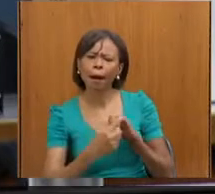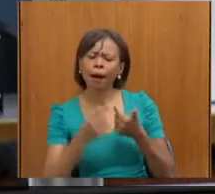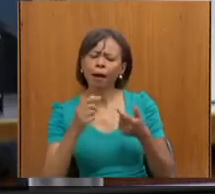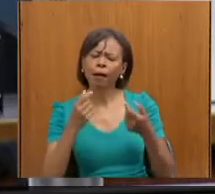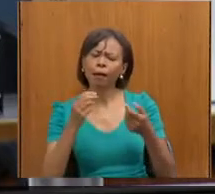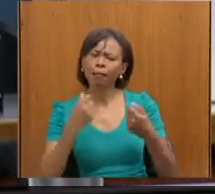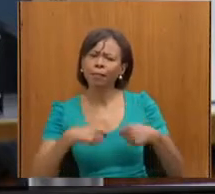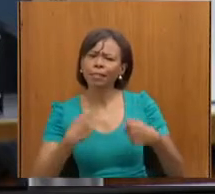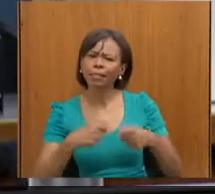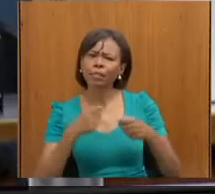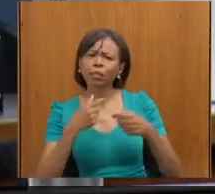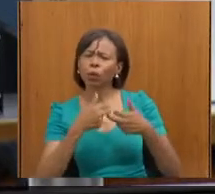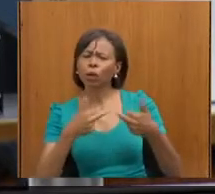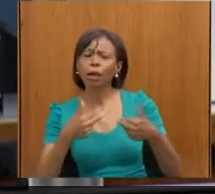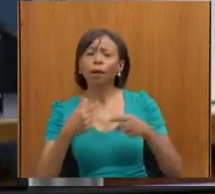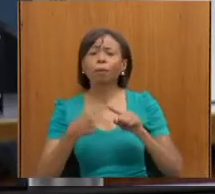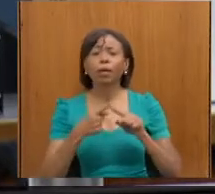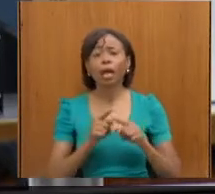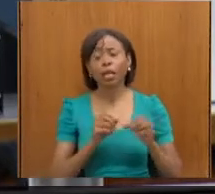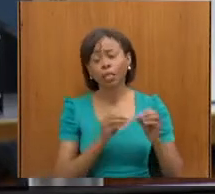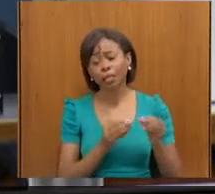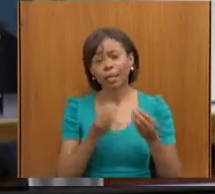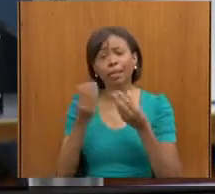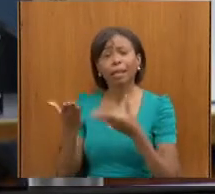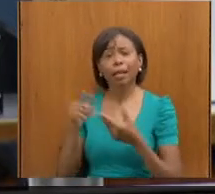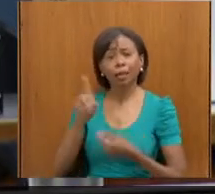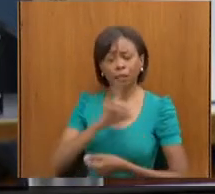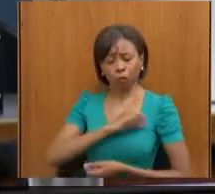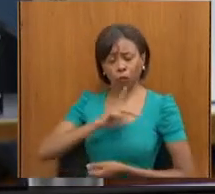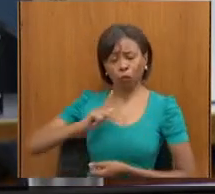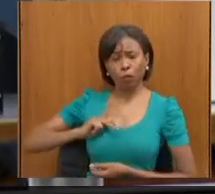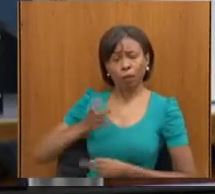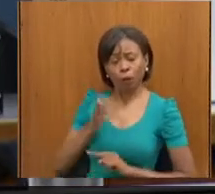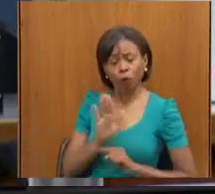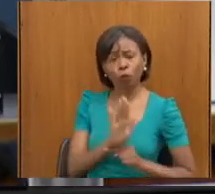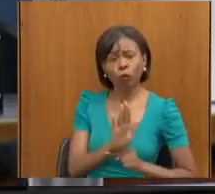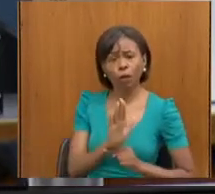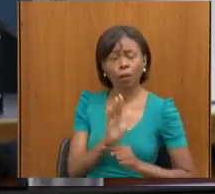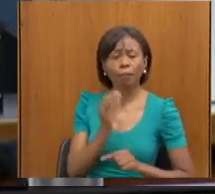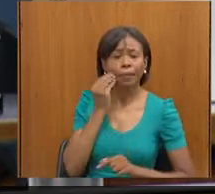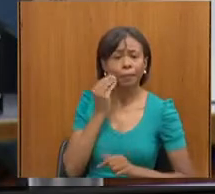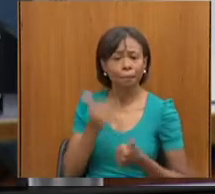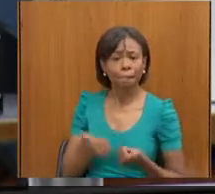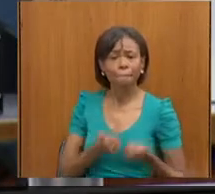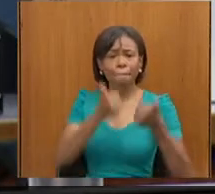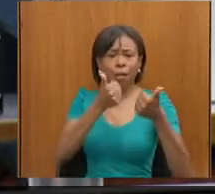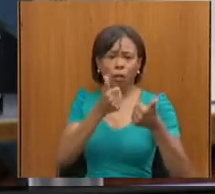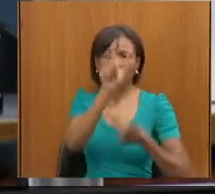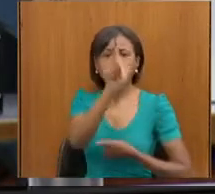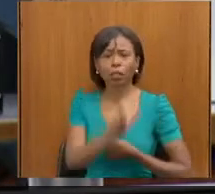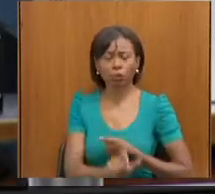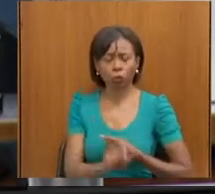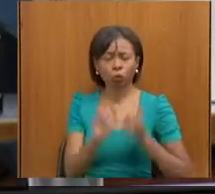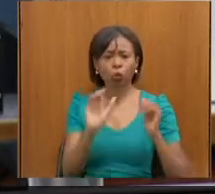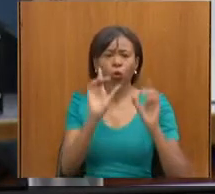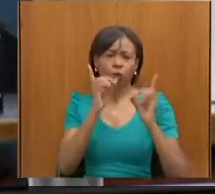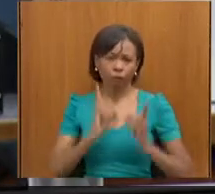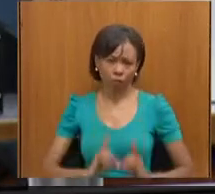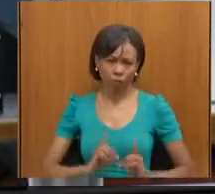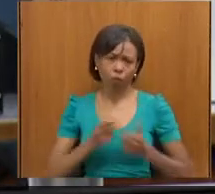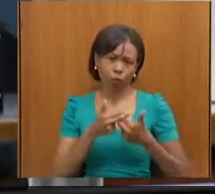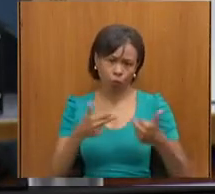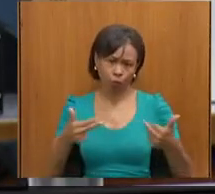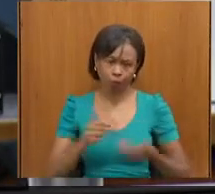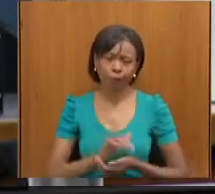para tentar melhorar a condição das pessoas com deficiência. Então, eu não vou me alongar muito,